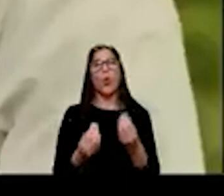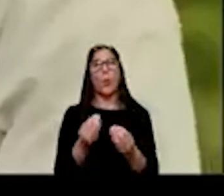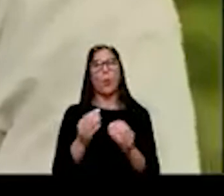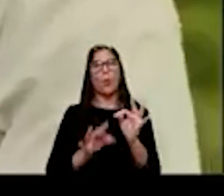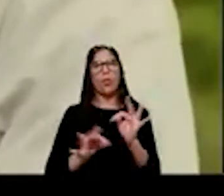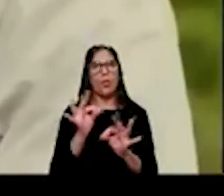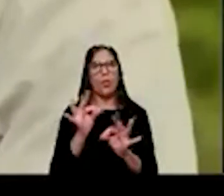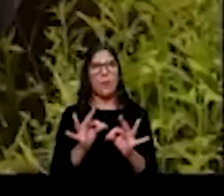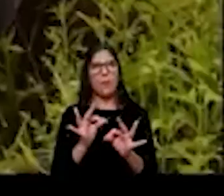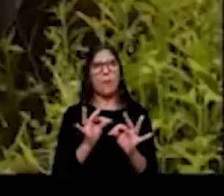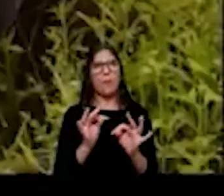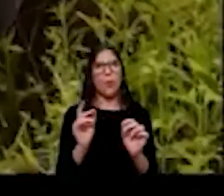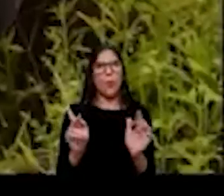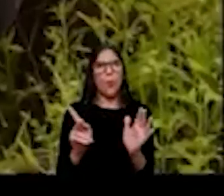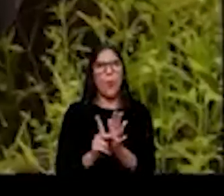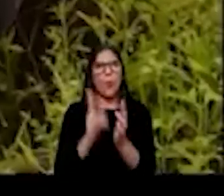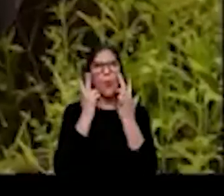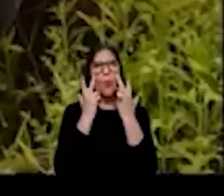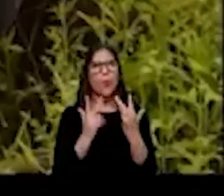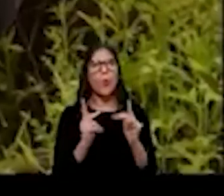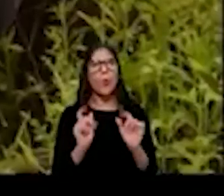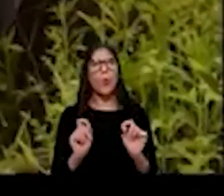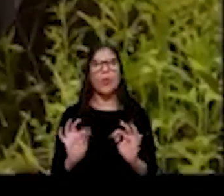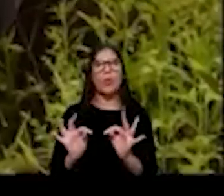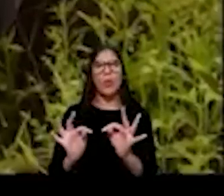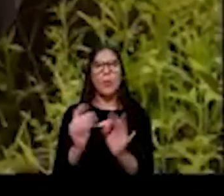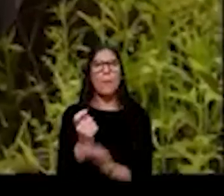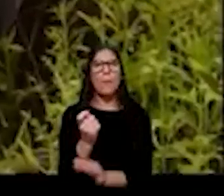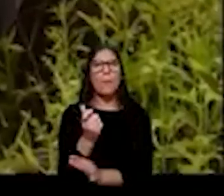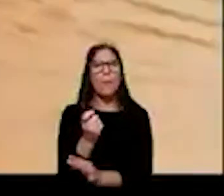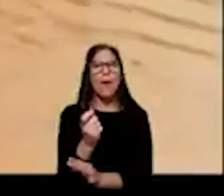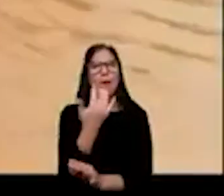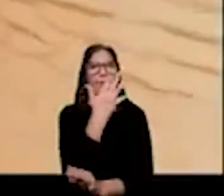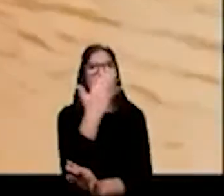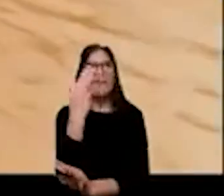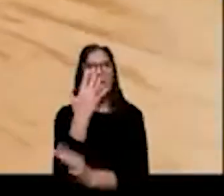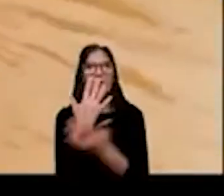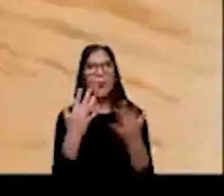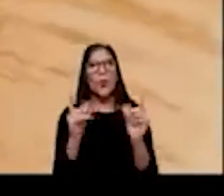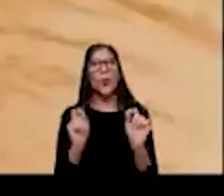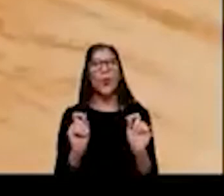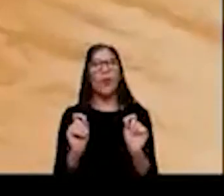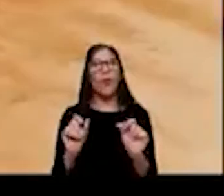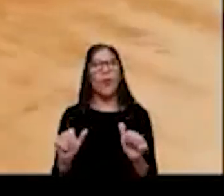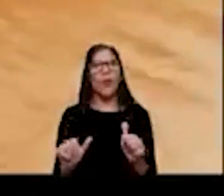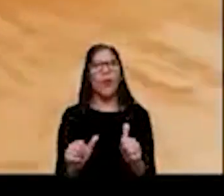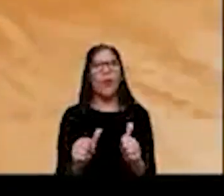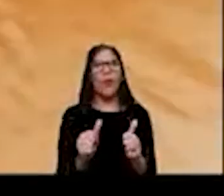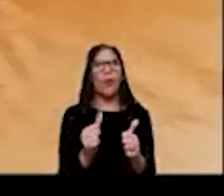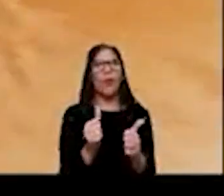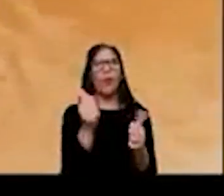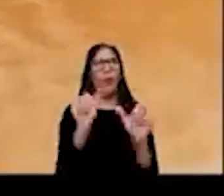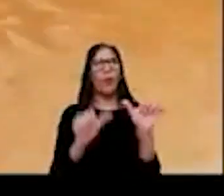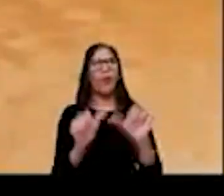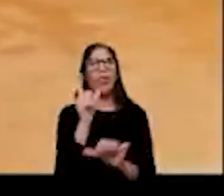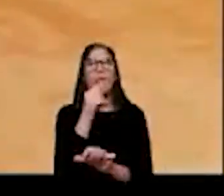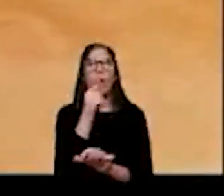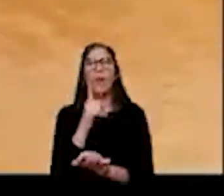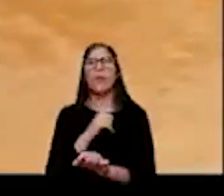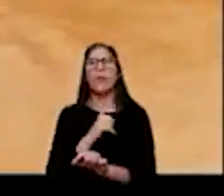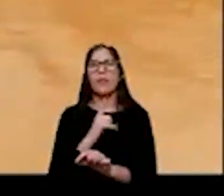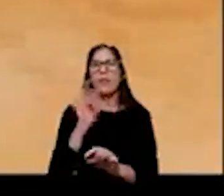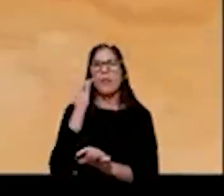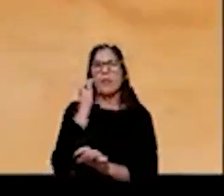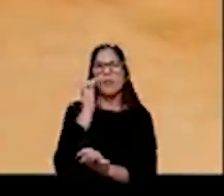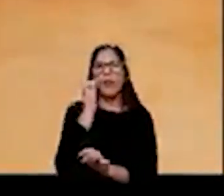que é uma tecnologia que imita a natureza para melhorar a qualidade das águas. A partir de uma técnica conhecida como fitorremediação